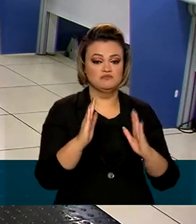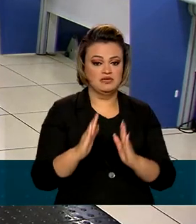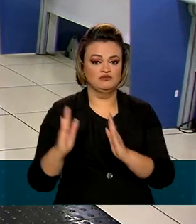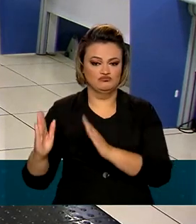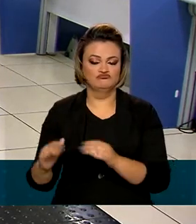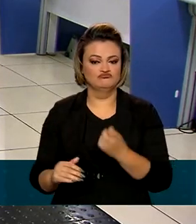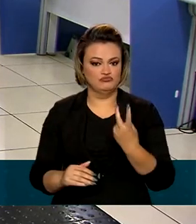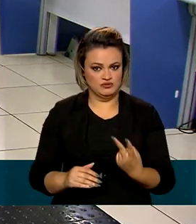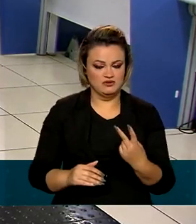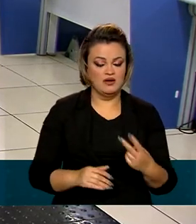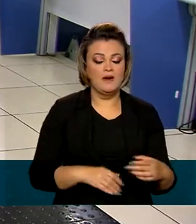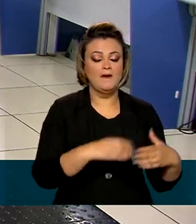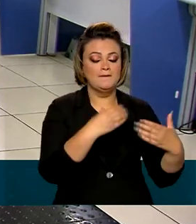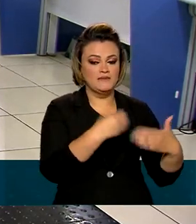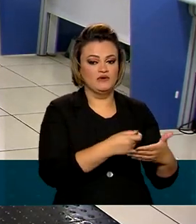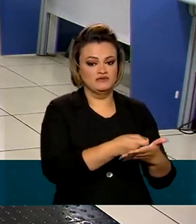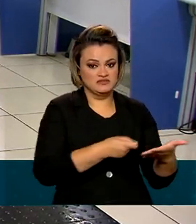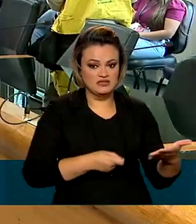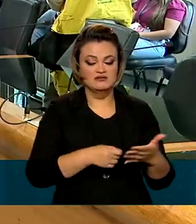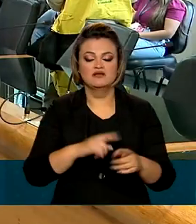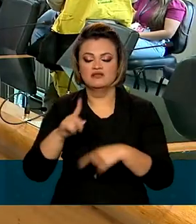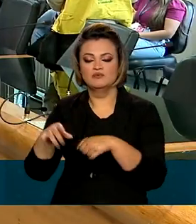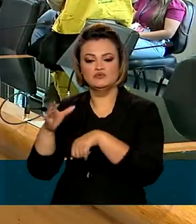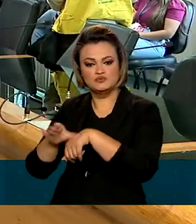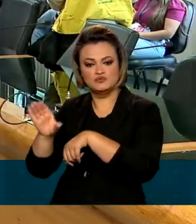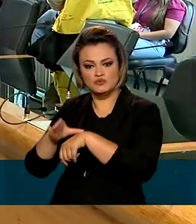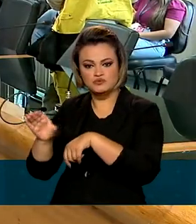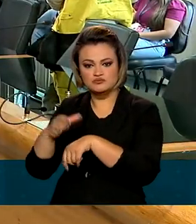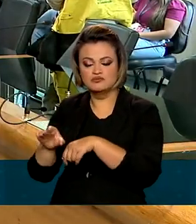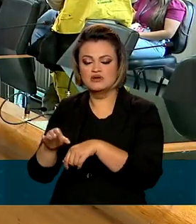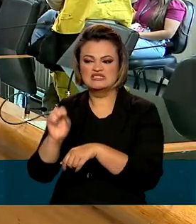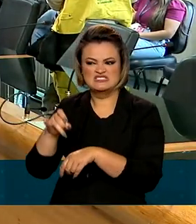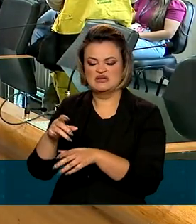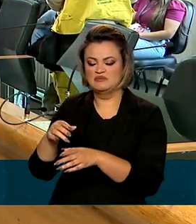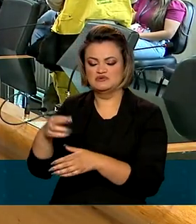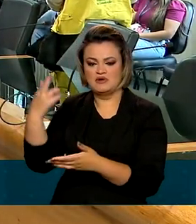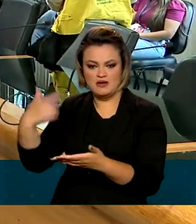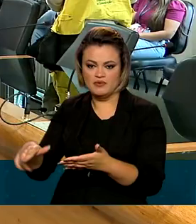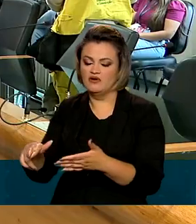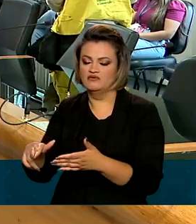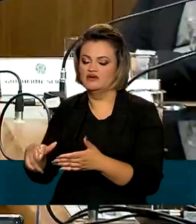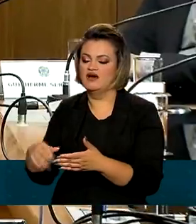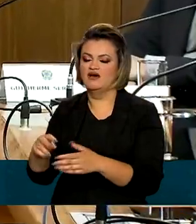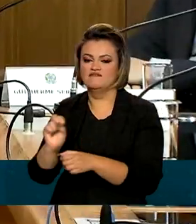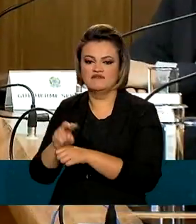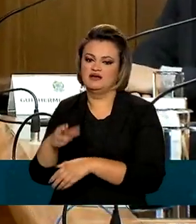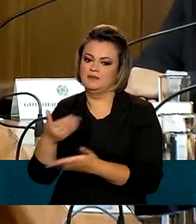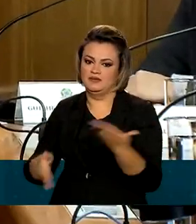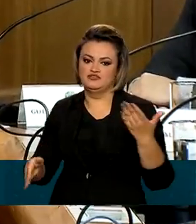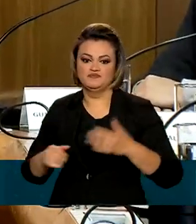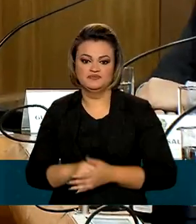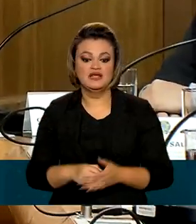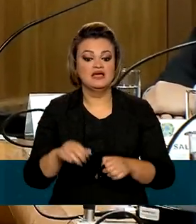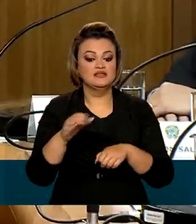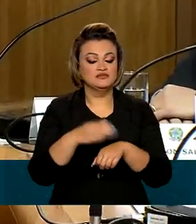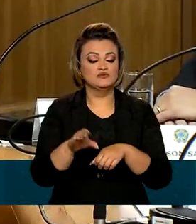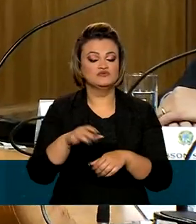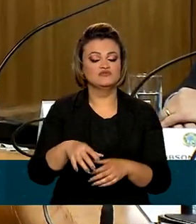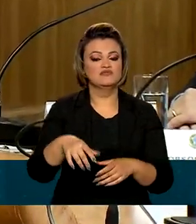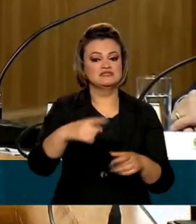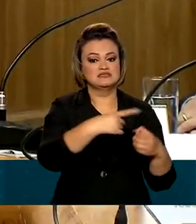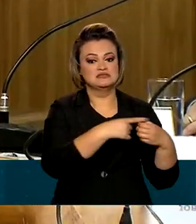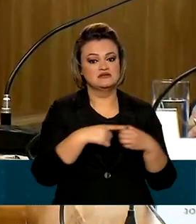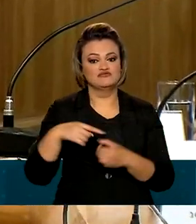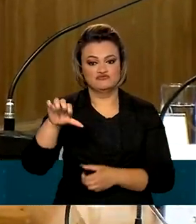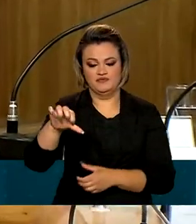Provas objetivas e curso de formação, de caráter eliminatório e classificatório. O curso ocorrerá em nove cidades.